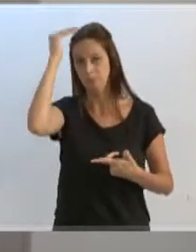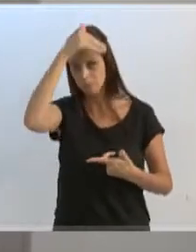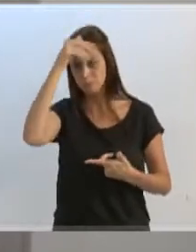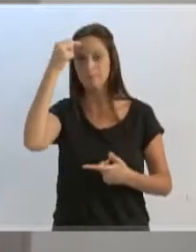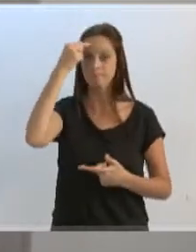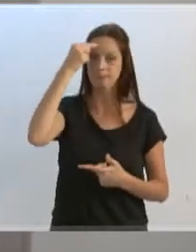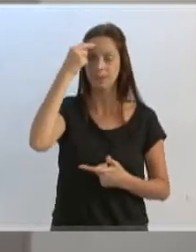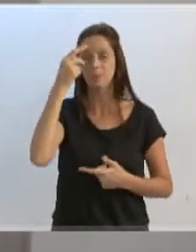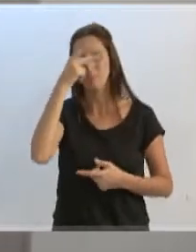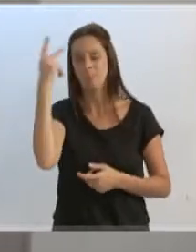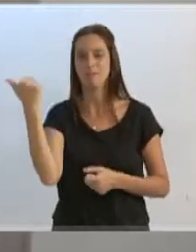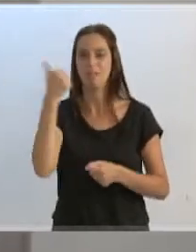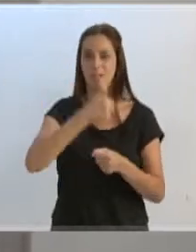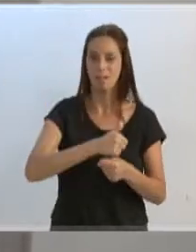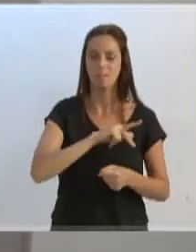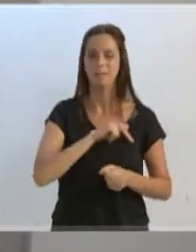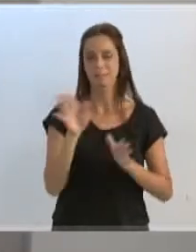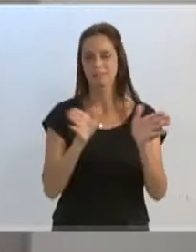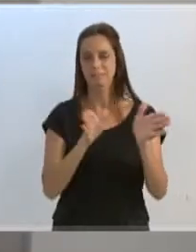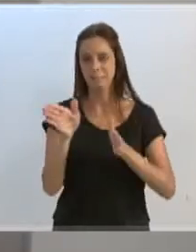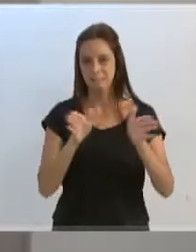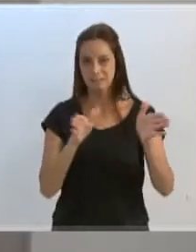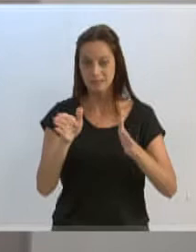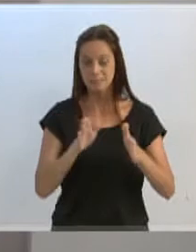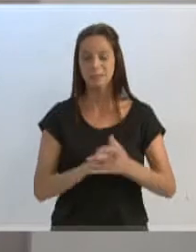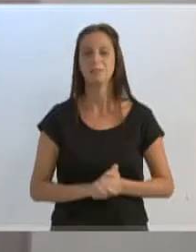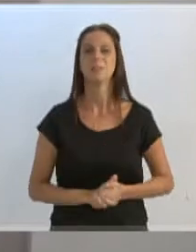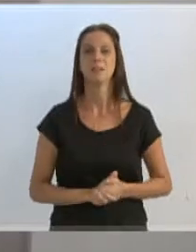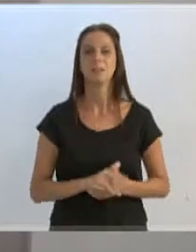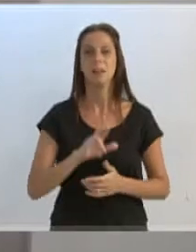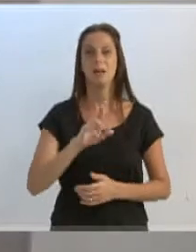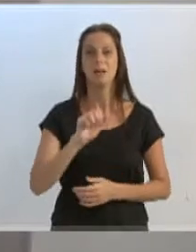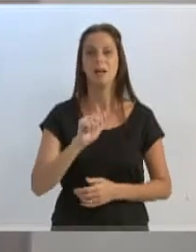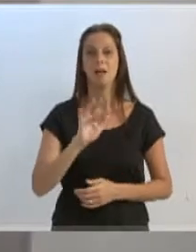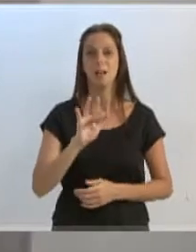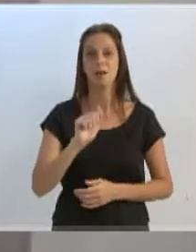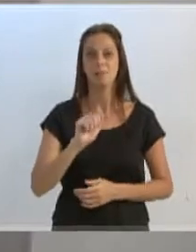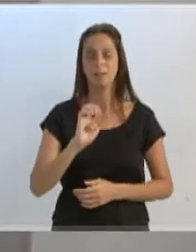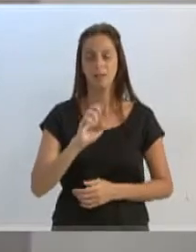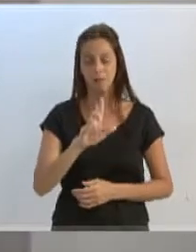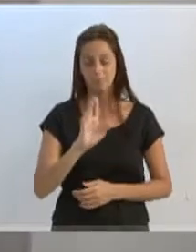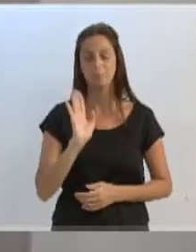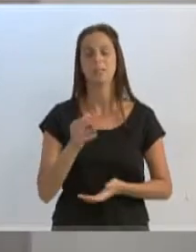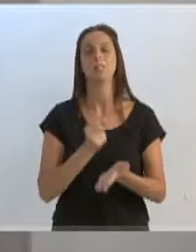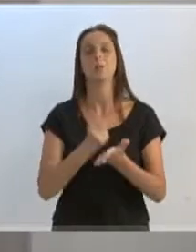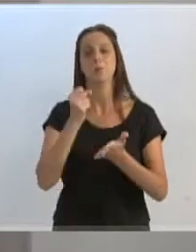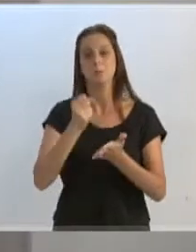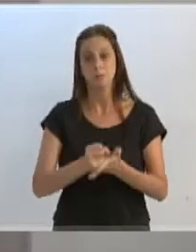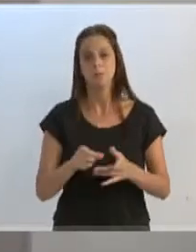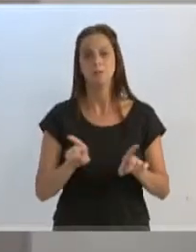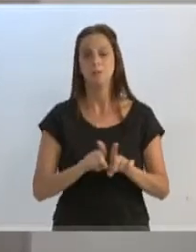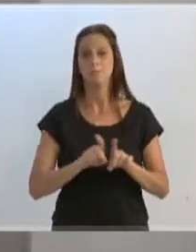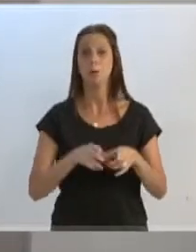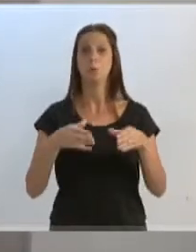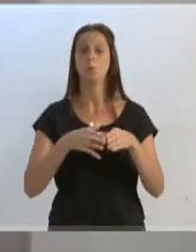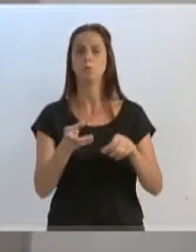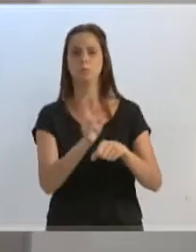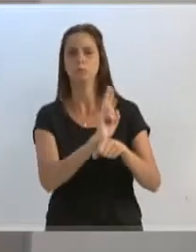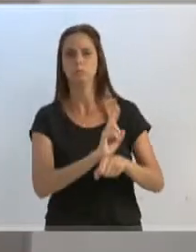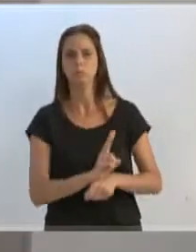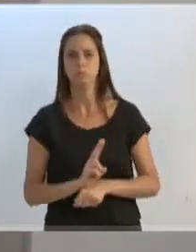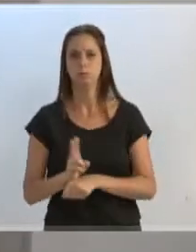interventor, presidente e interventor, Rafael Janssen. Foi contratado também uma consultoria externa